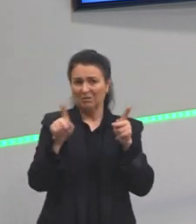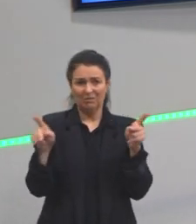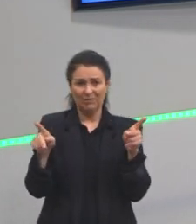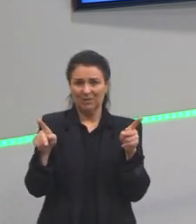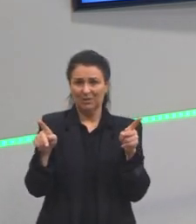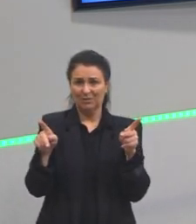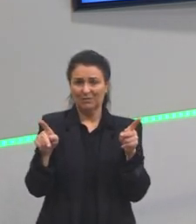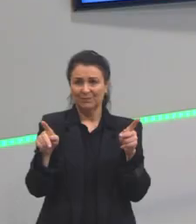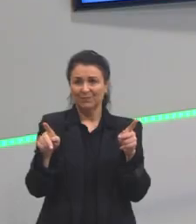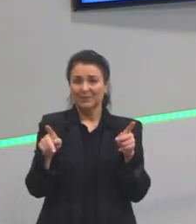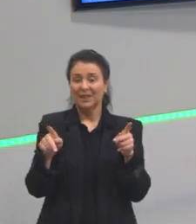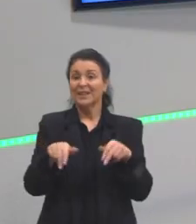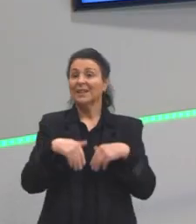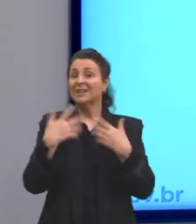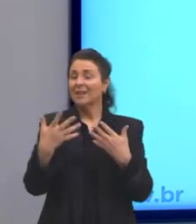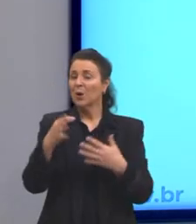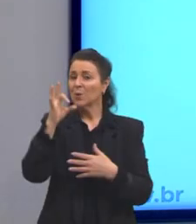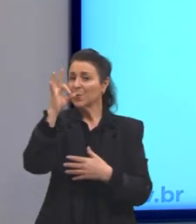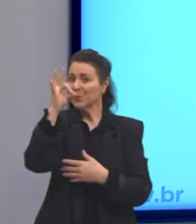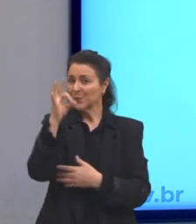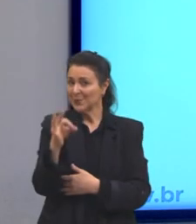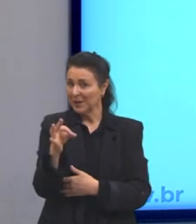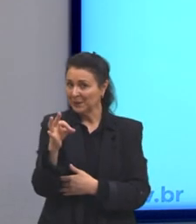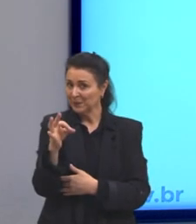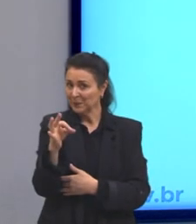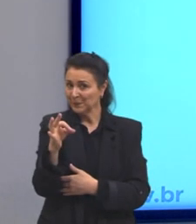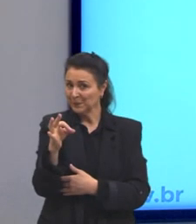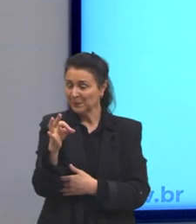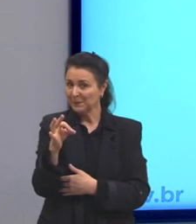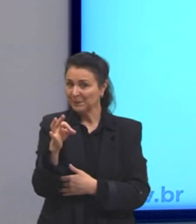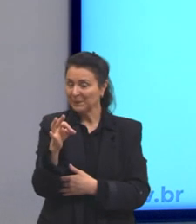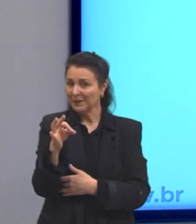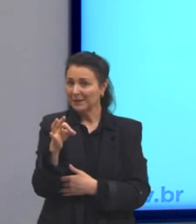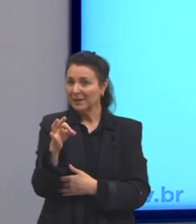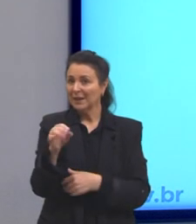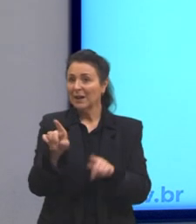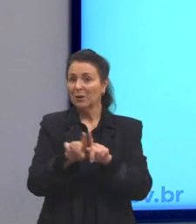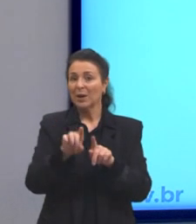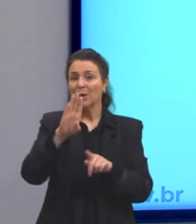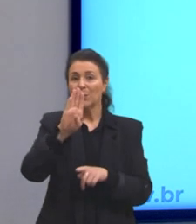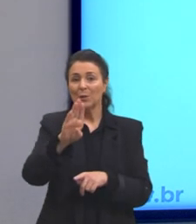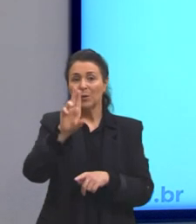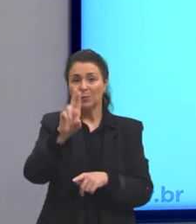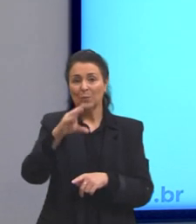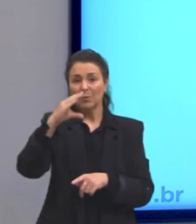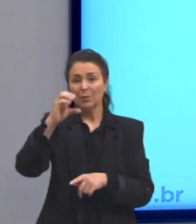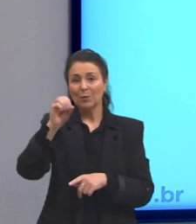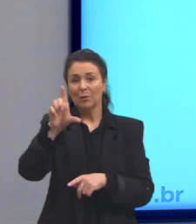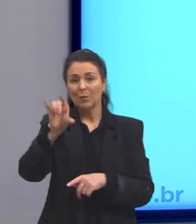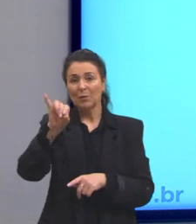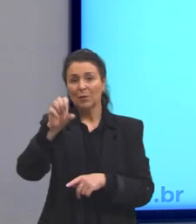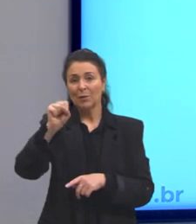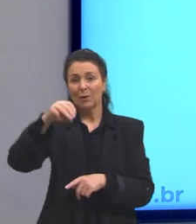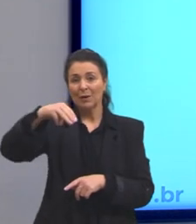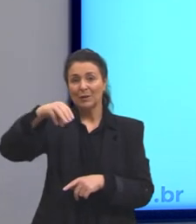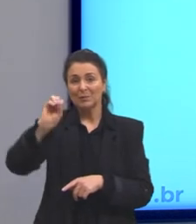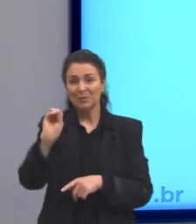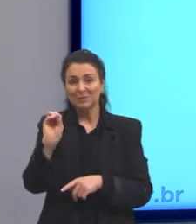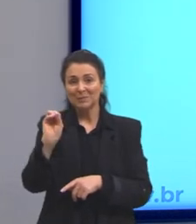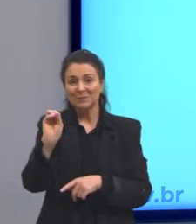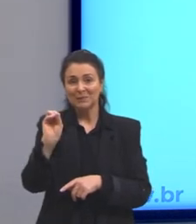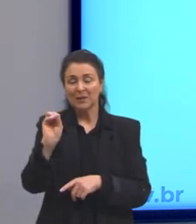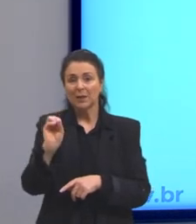a alternativa que nos resta é o bucolismo, que é o quê? O que a nossa aula de hoje